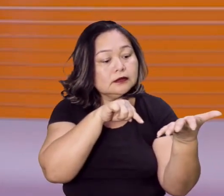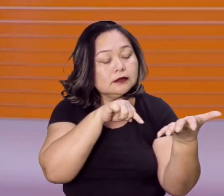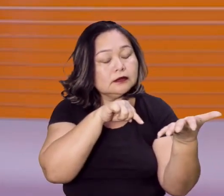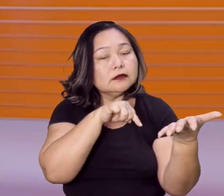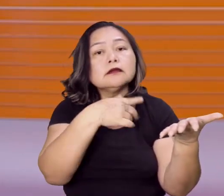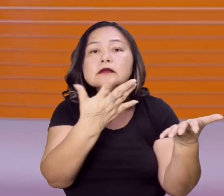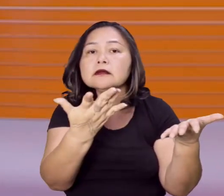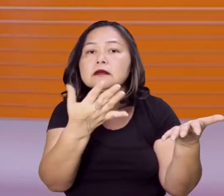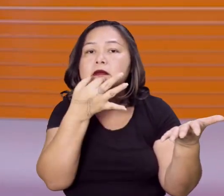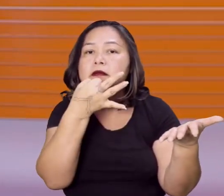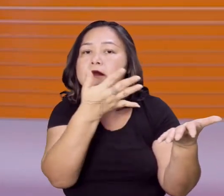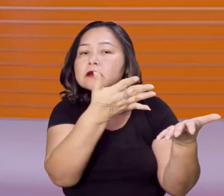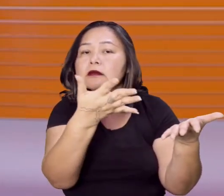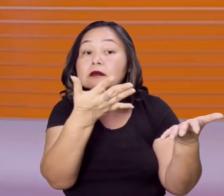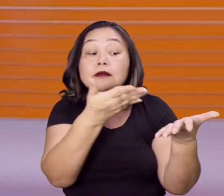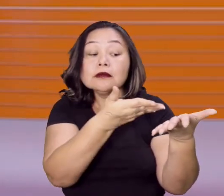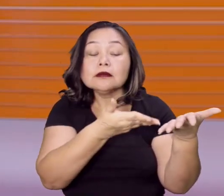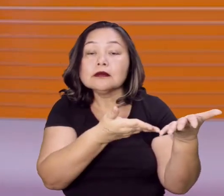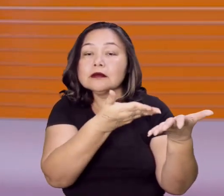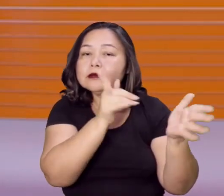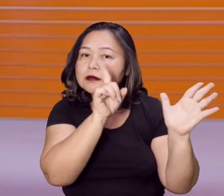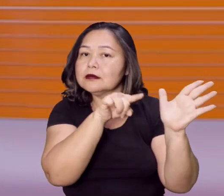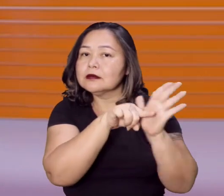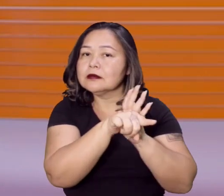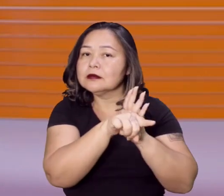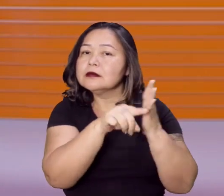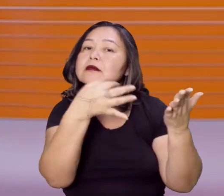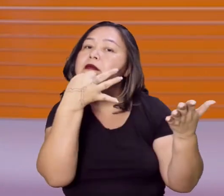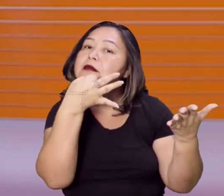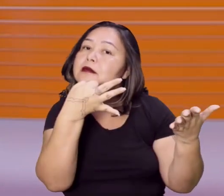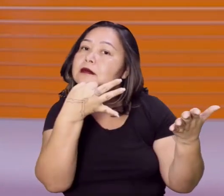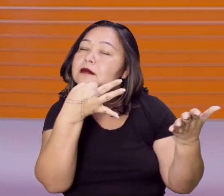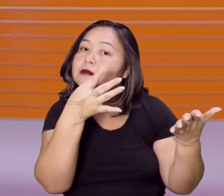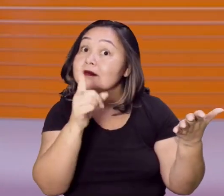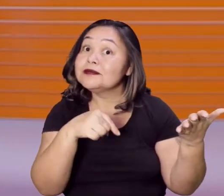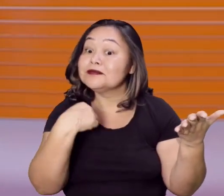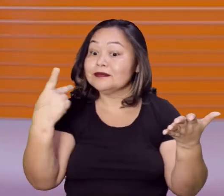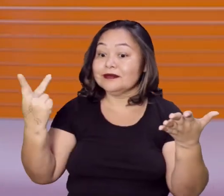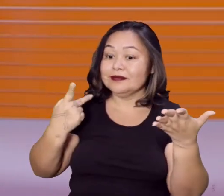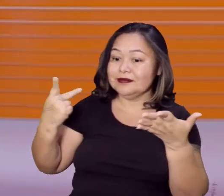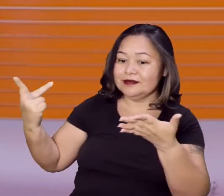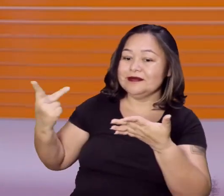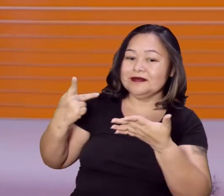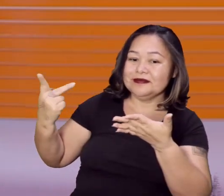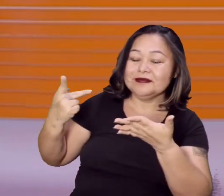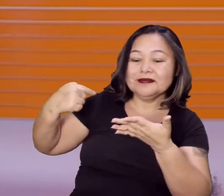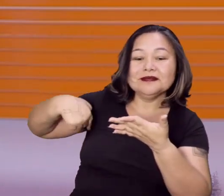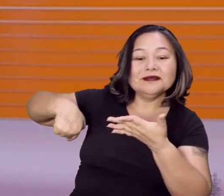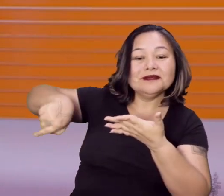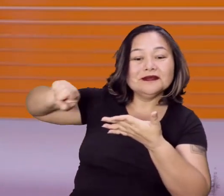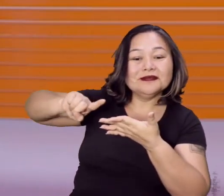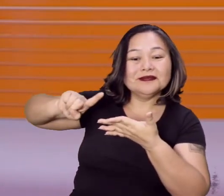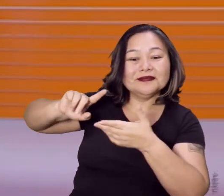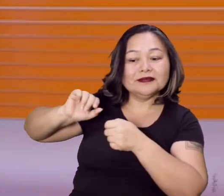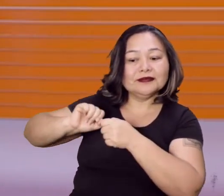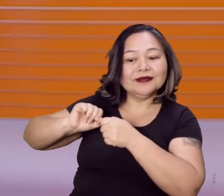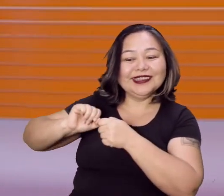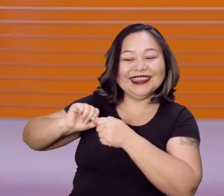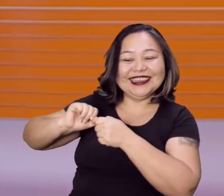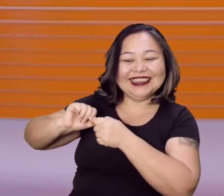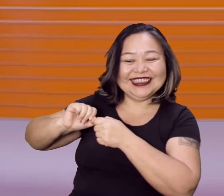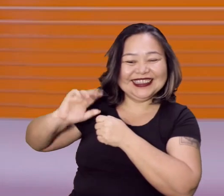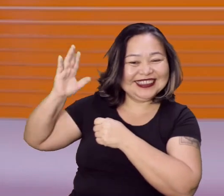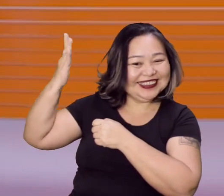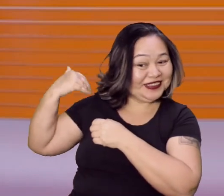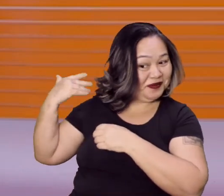E aí, o vocês acharam das perguntas? Nós, eu e a professora Adelina, que tá aqui com a gente, cabelo novo, né?